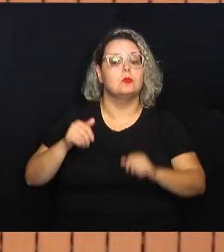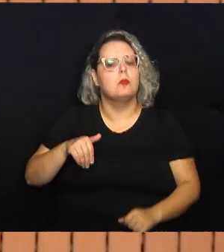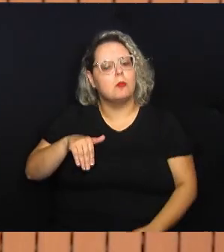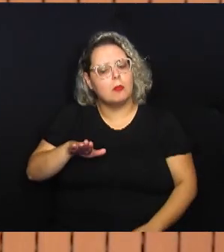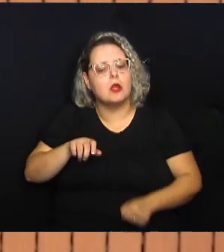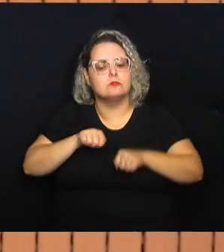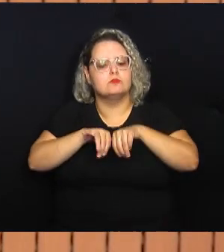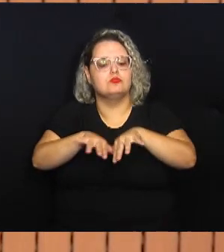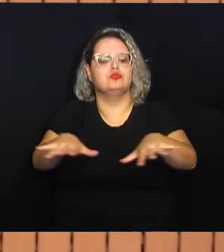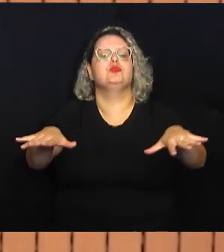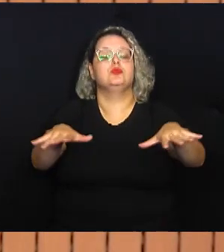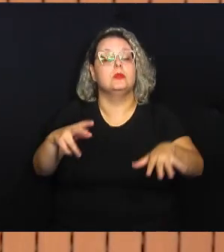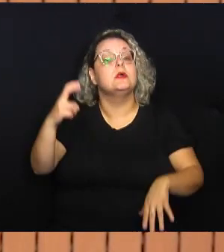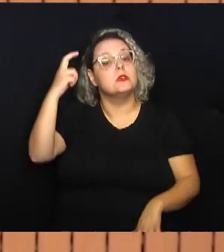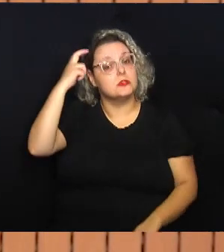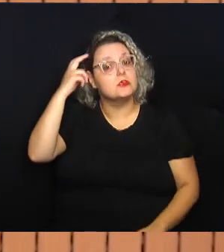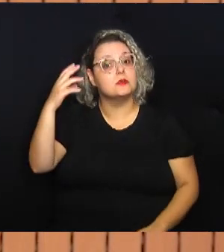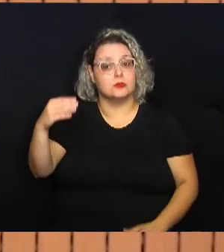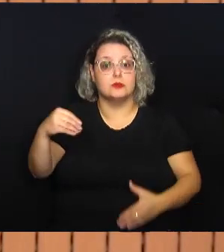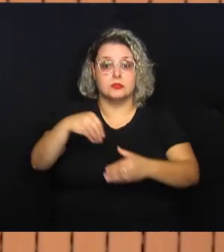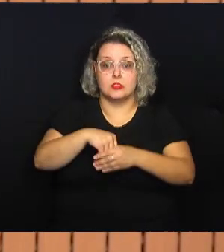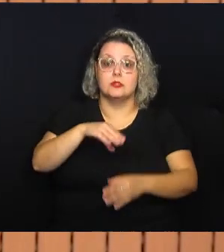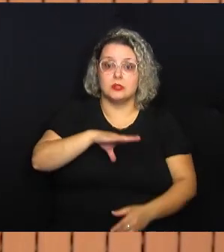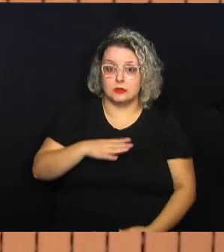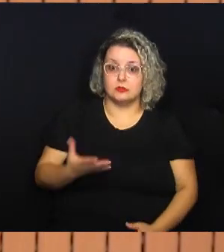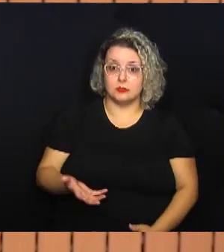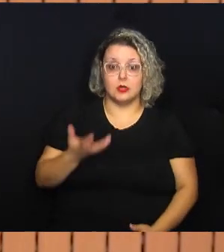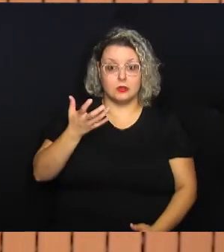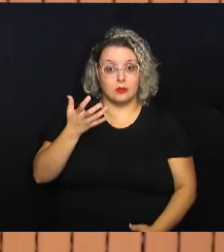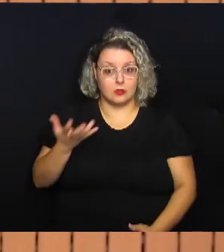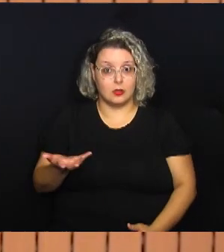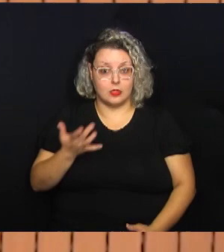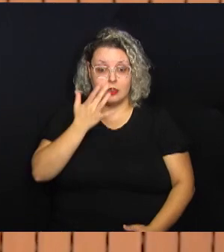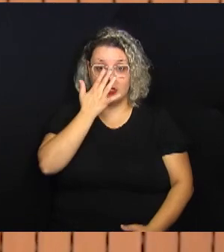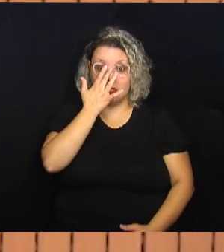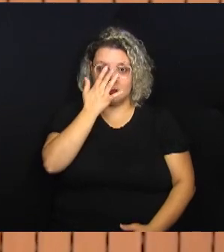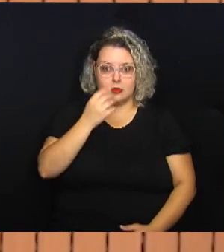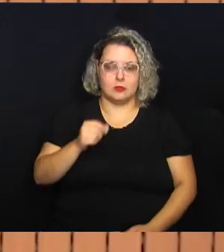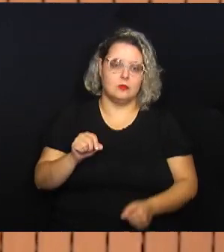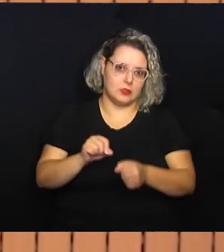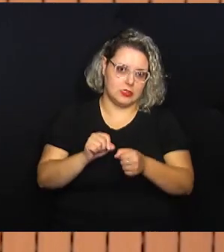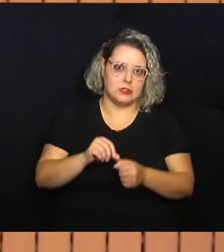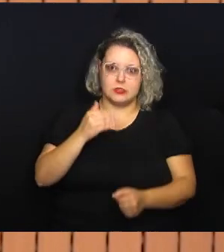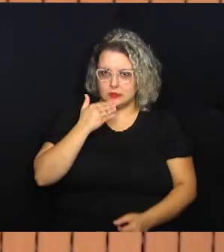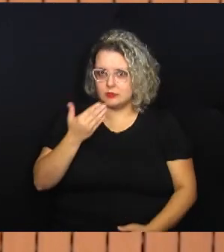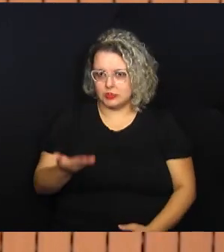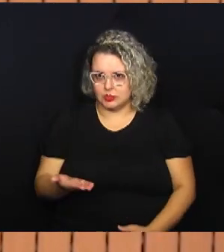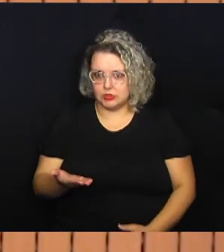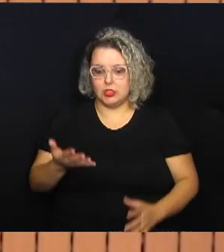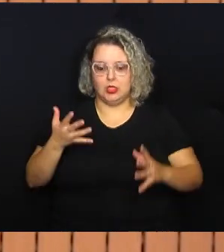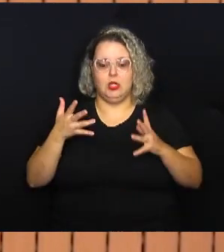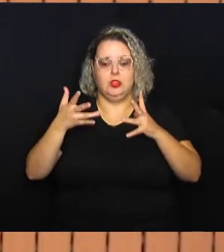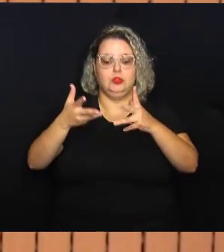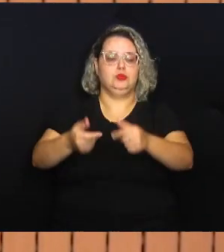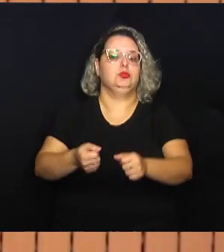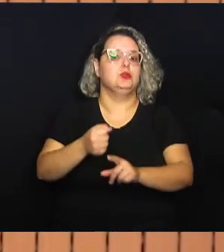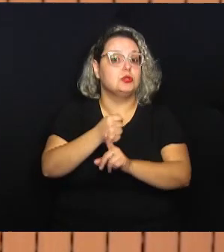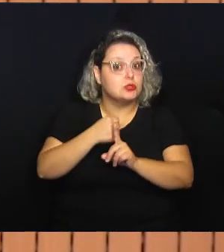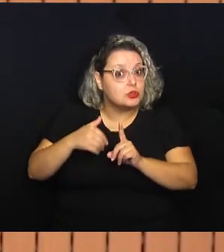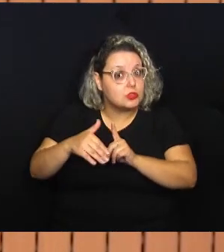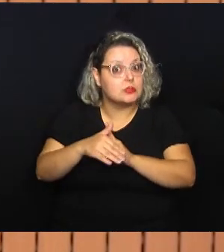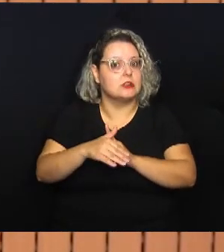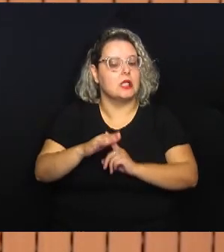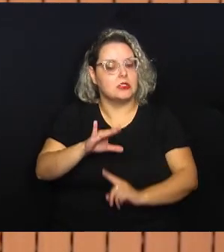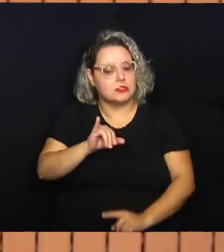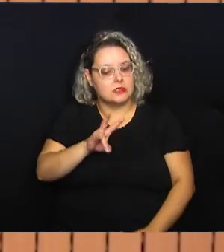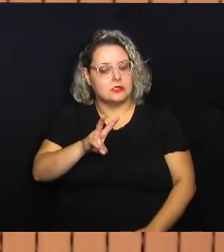sonho de espalhar cada vez mais essa cultura na cidade. Então, eu quero fazer esse apelo a toda